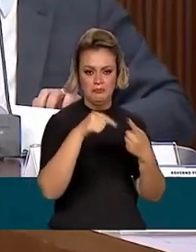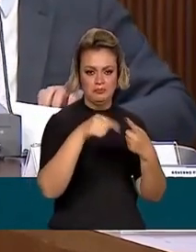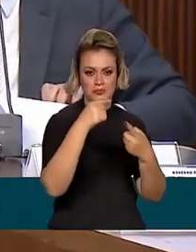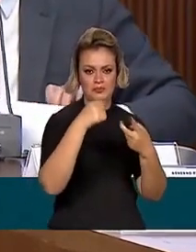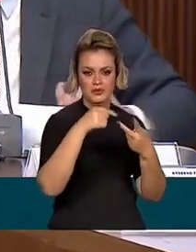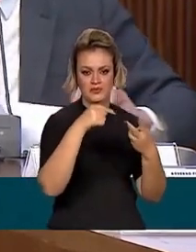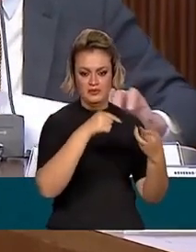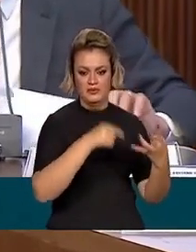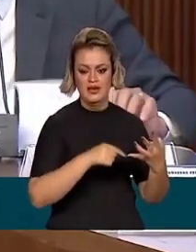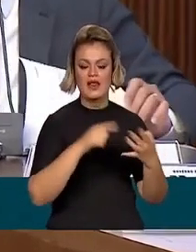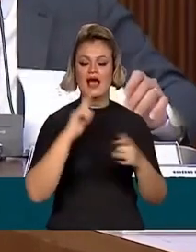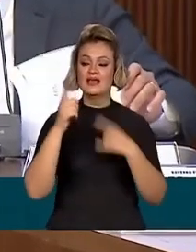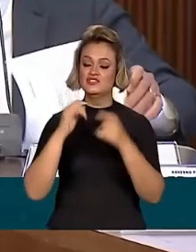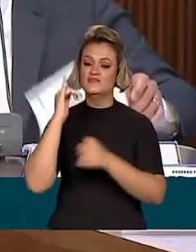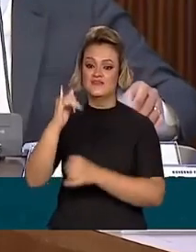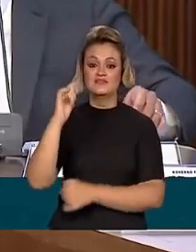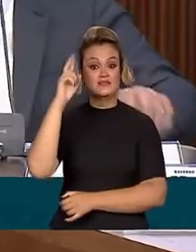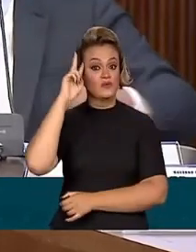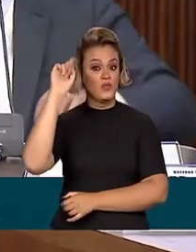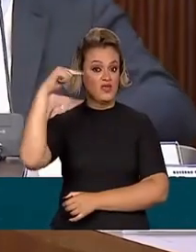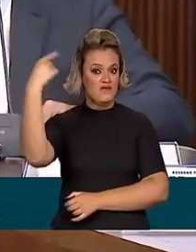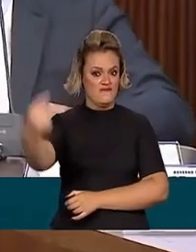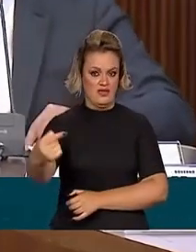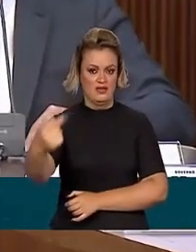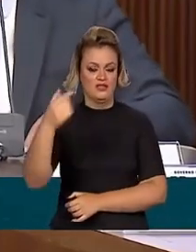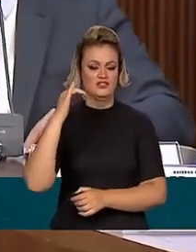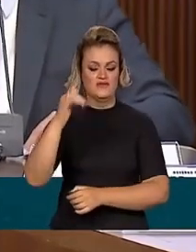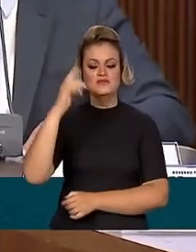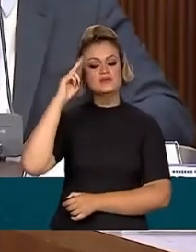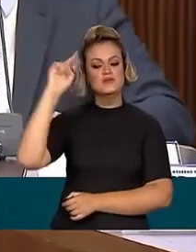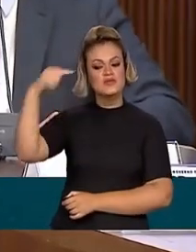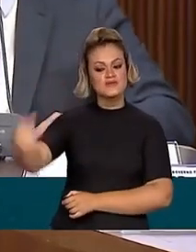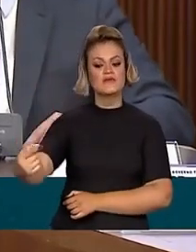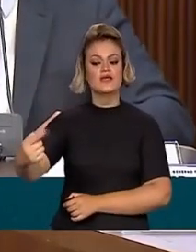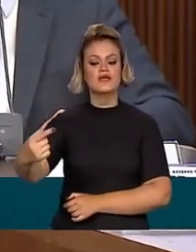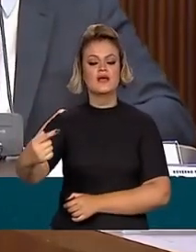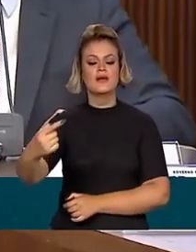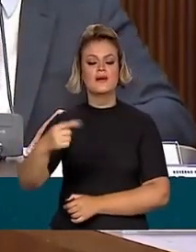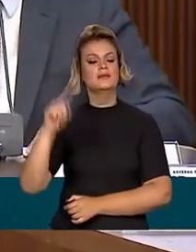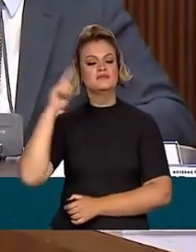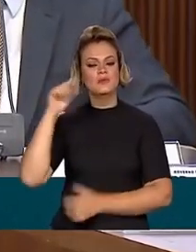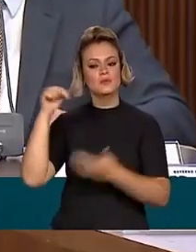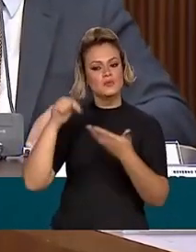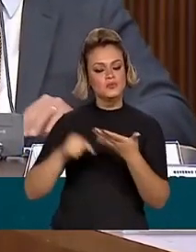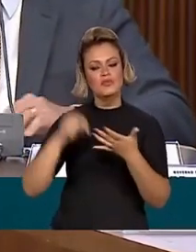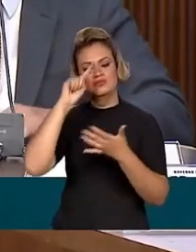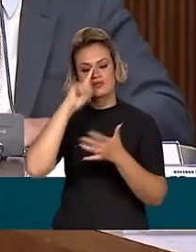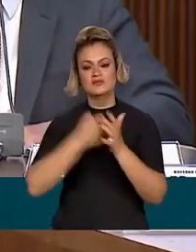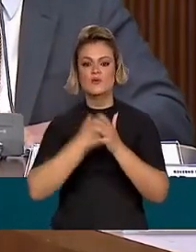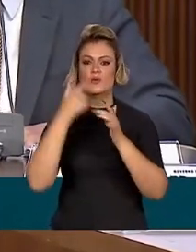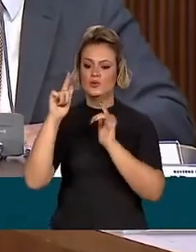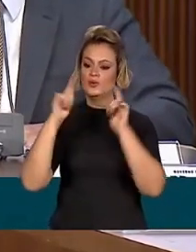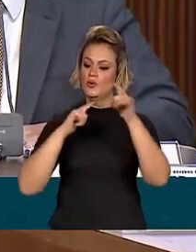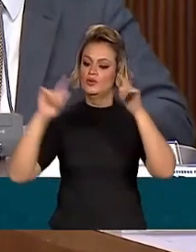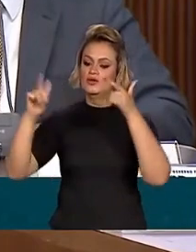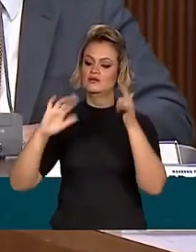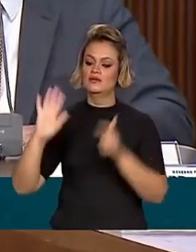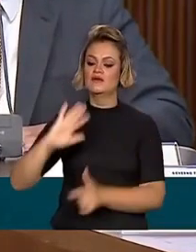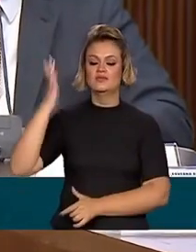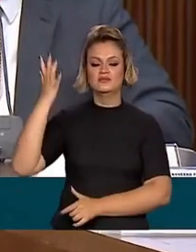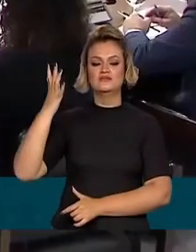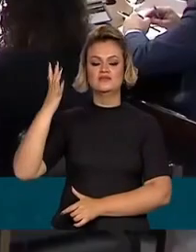onde acenaremos já na próxima segunda também para o conjunto de outras medidas que vão decorrer